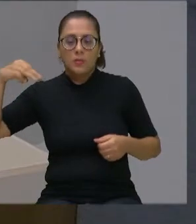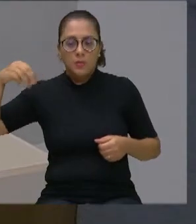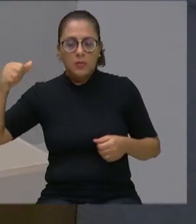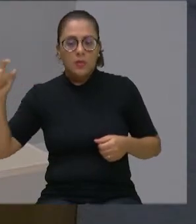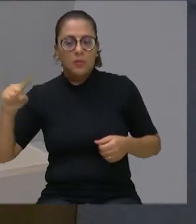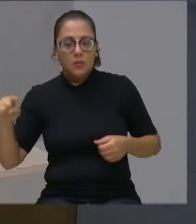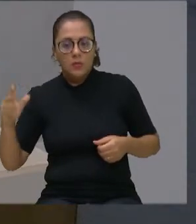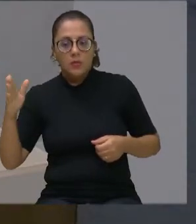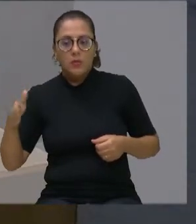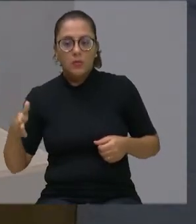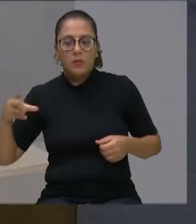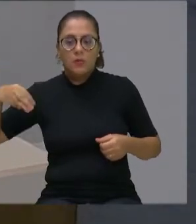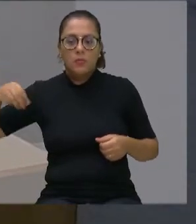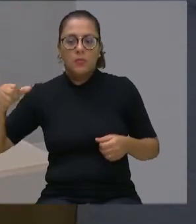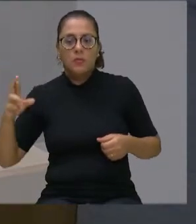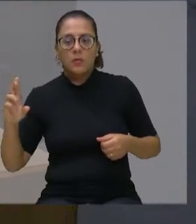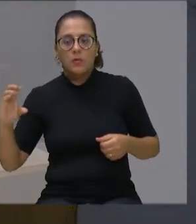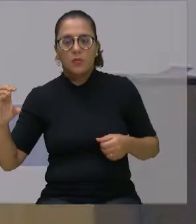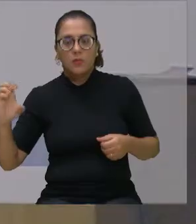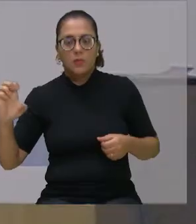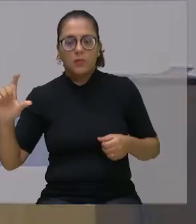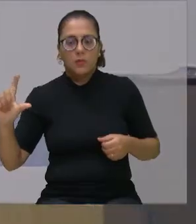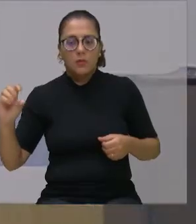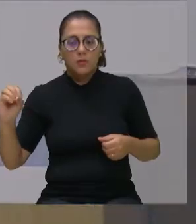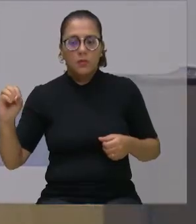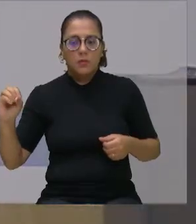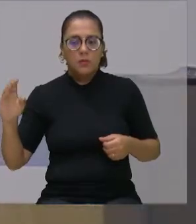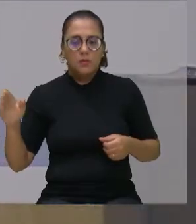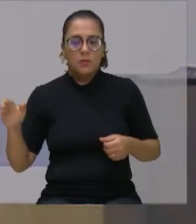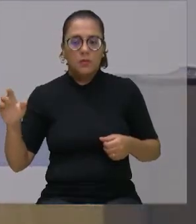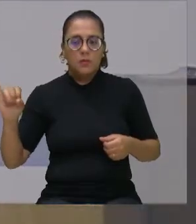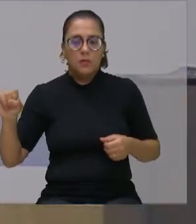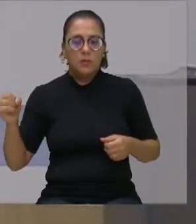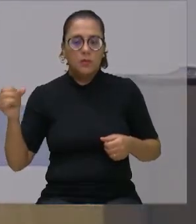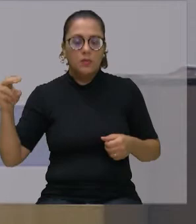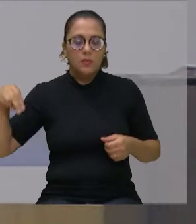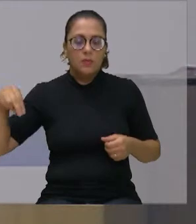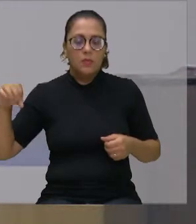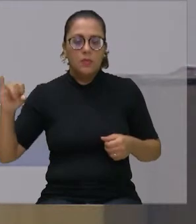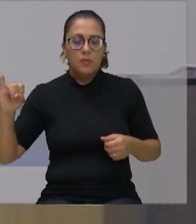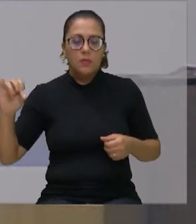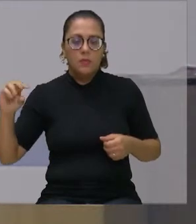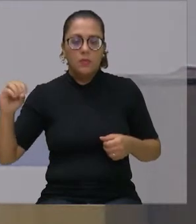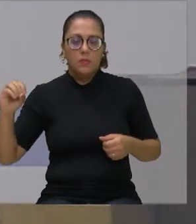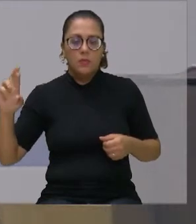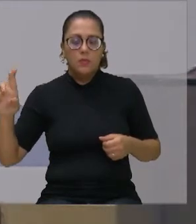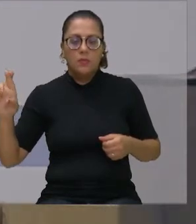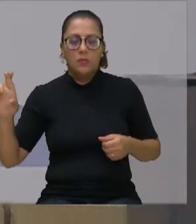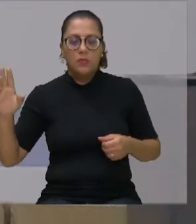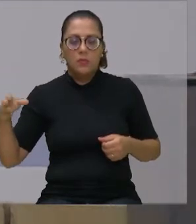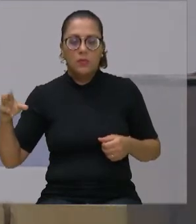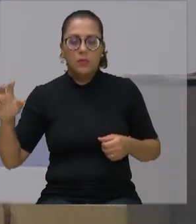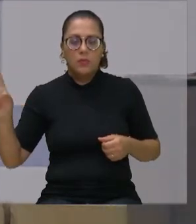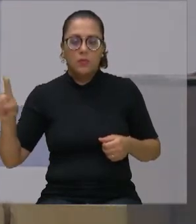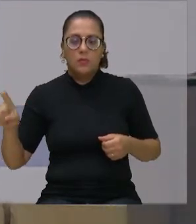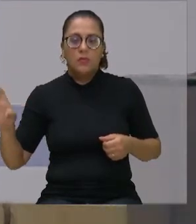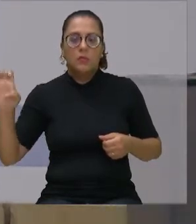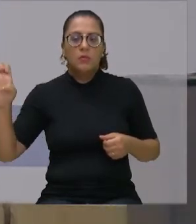vereador Marcelo Garcia, vereador Júnior da Farmácia, vereador Zé Luiz,